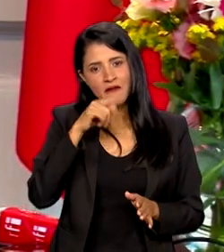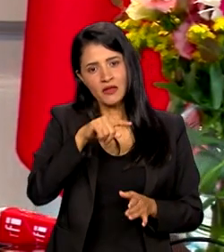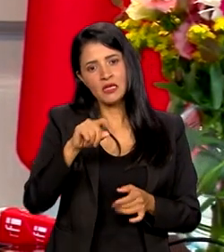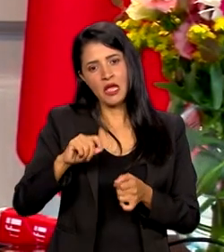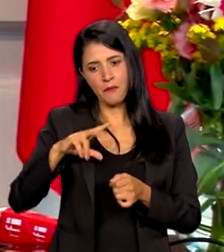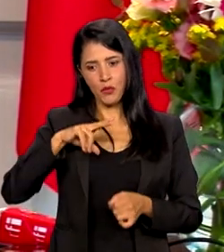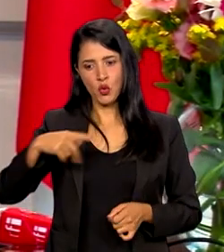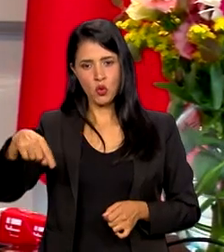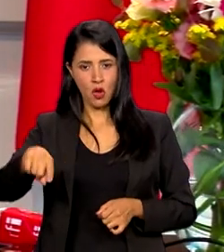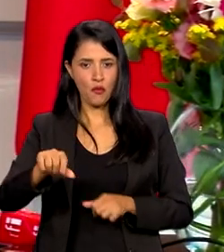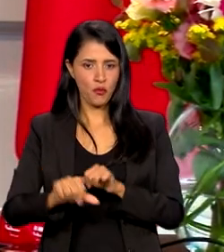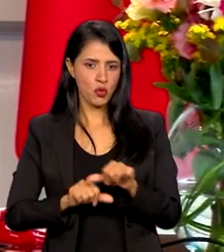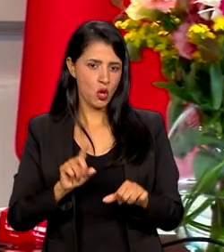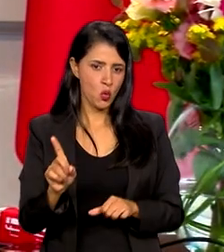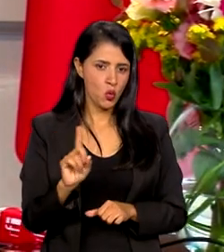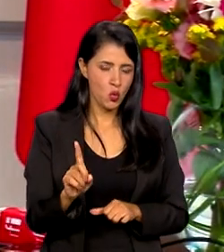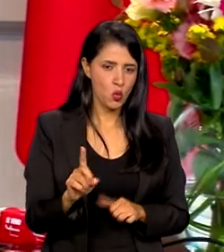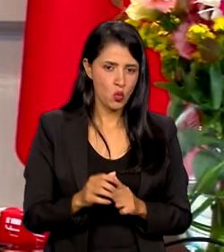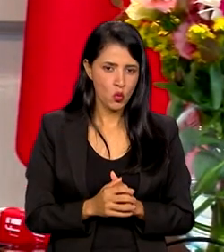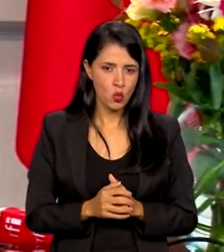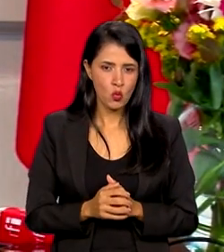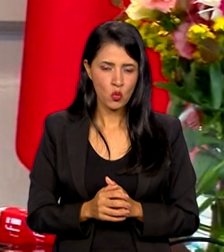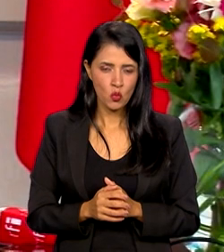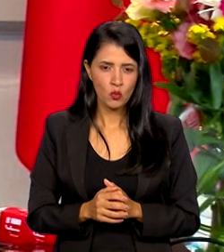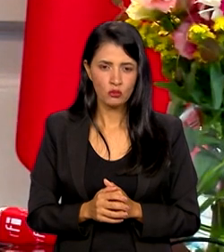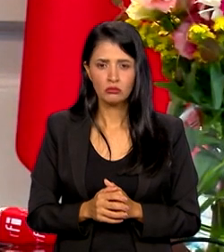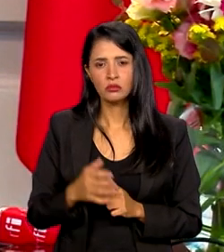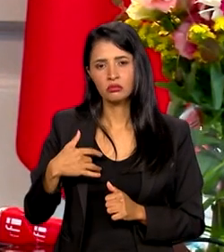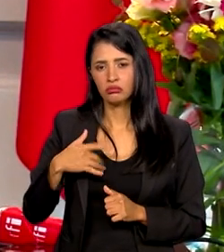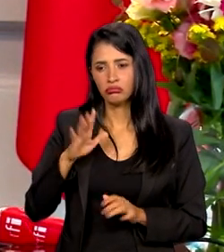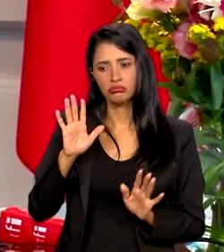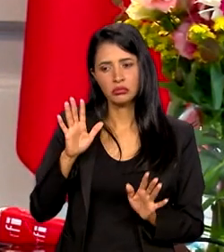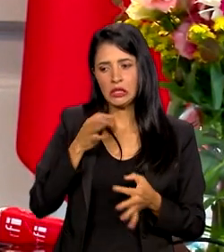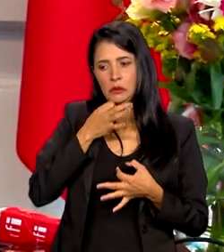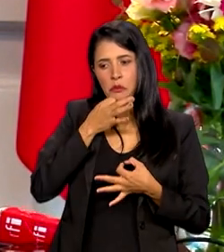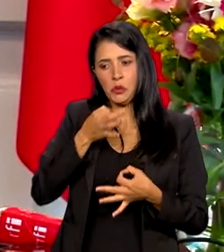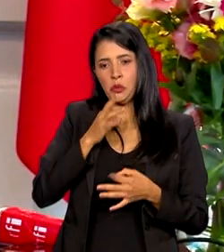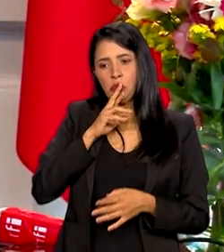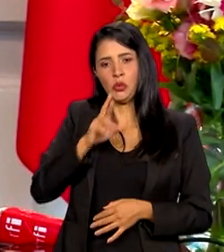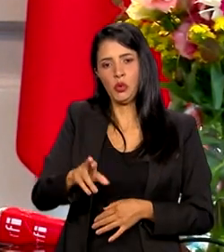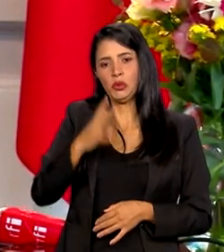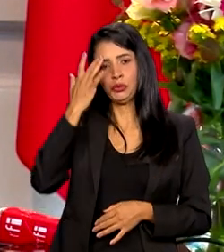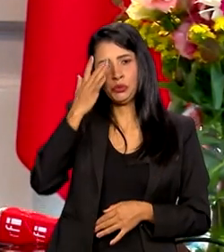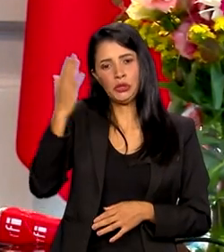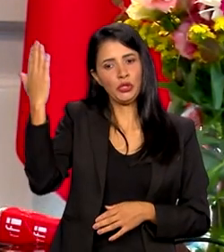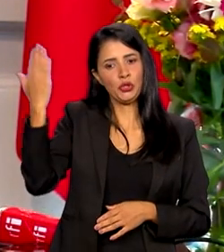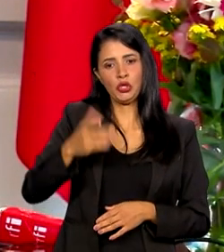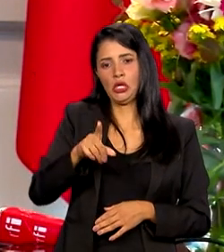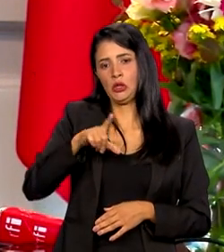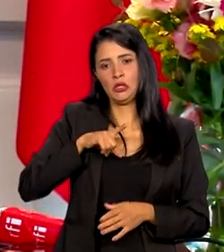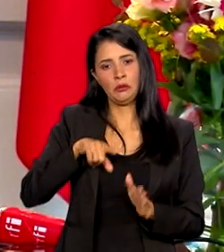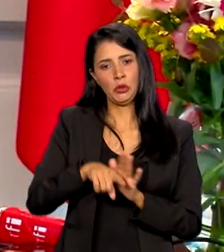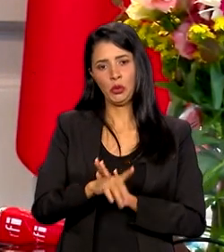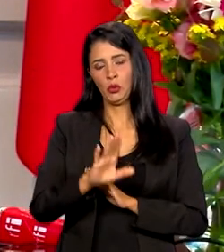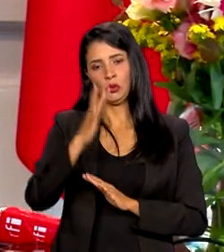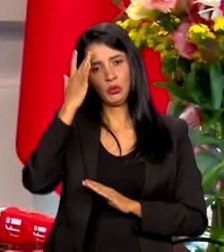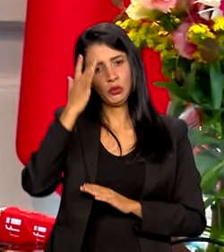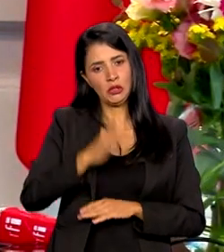Portugal. Isso vai mudar ou não? Bom, eu, sinceramente, não sei responder diretamente a esse ponto, mas eu vou